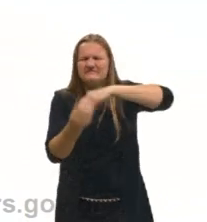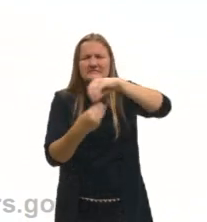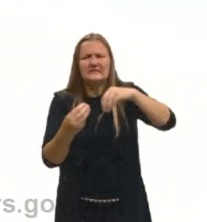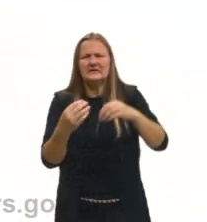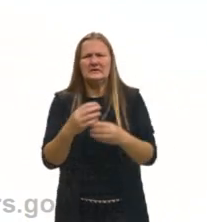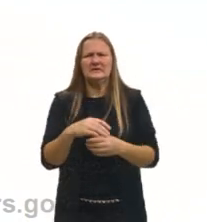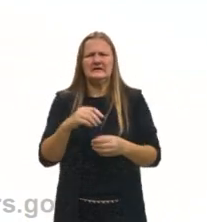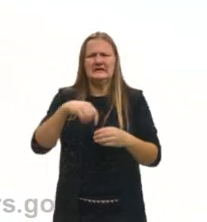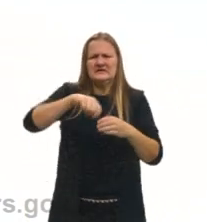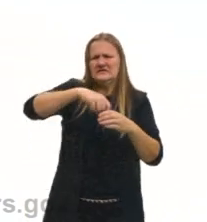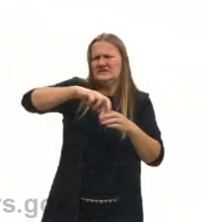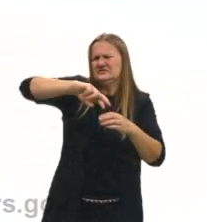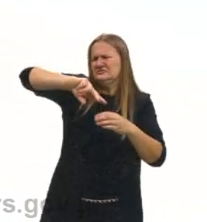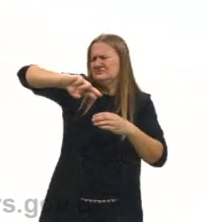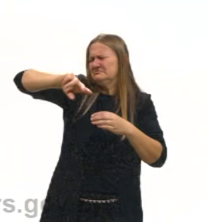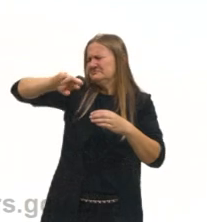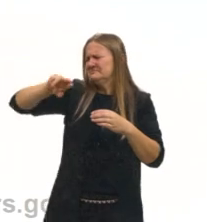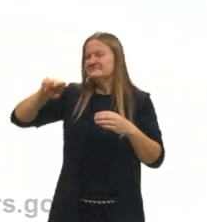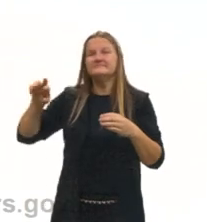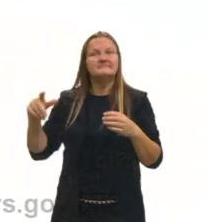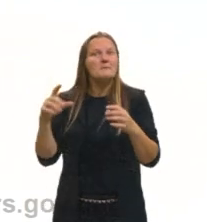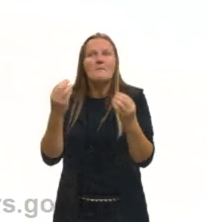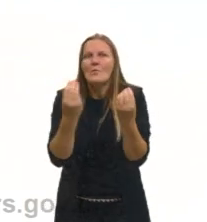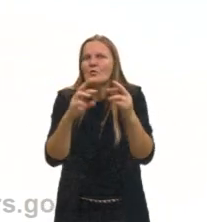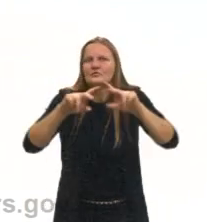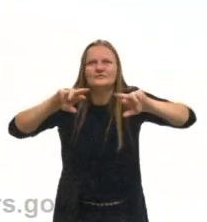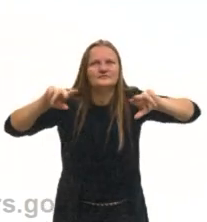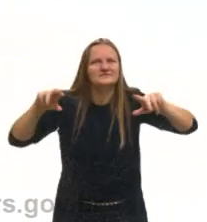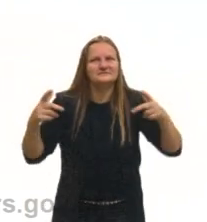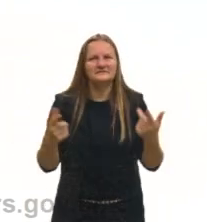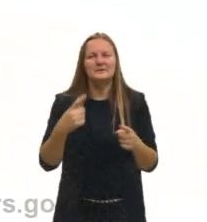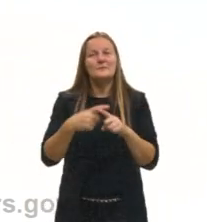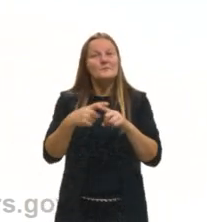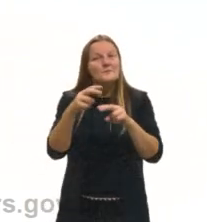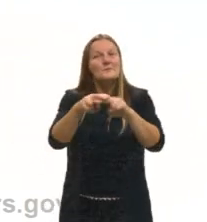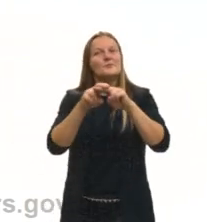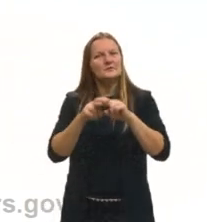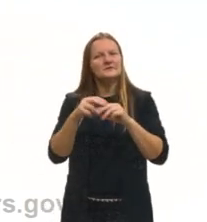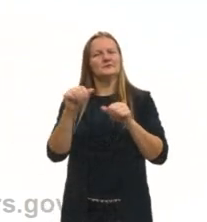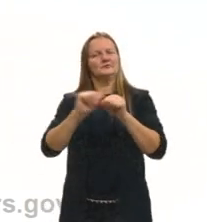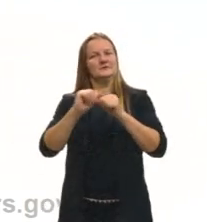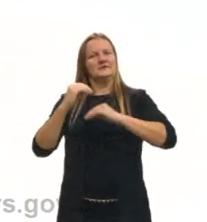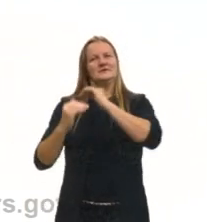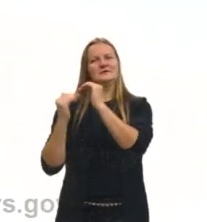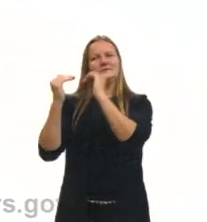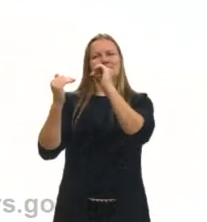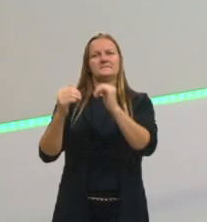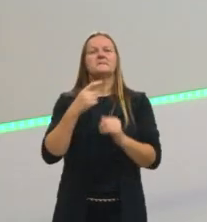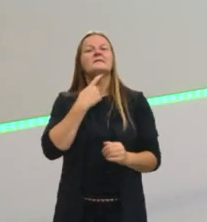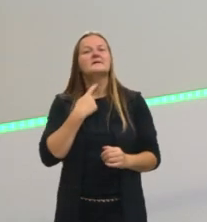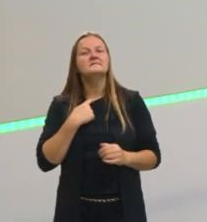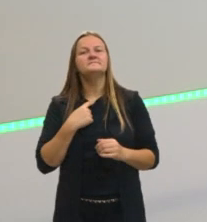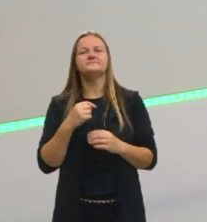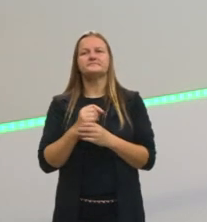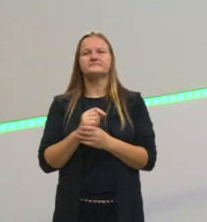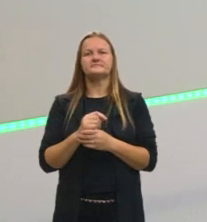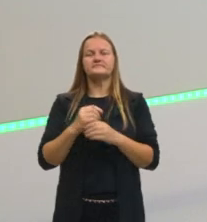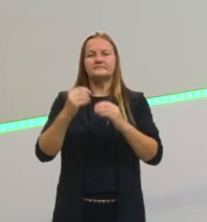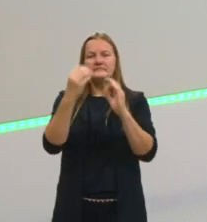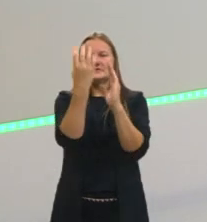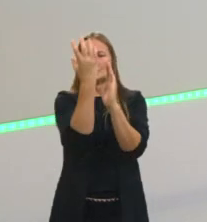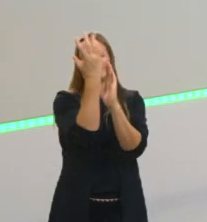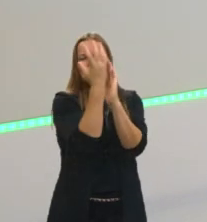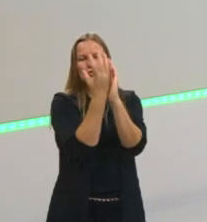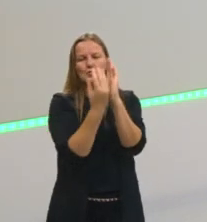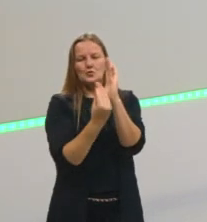gente tem mistura homogênea, mistura heterogênea, e tem de todos os tipos. Então, precisa ser feito vários processos. Desde a filtração, para reter os sólidos,